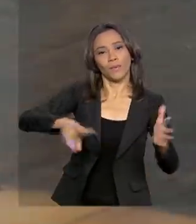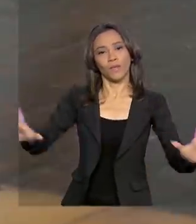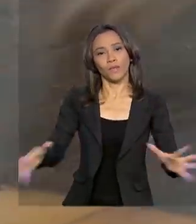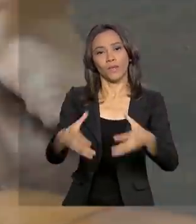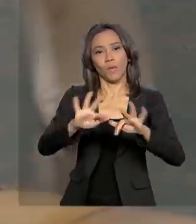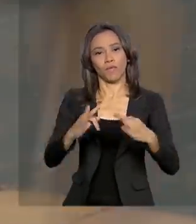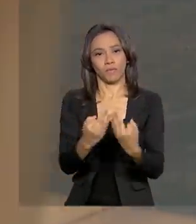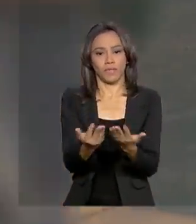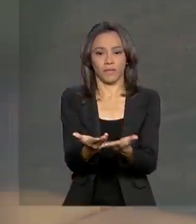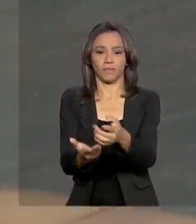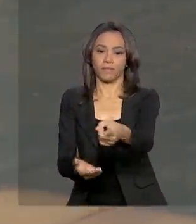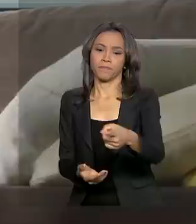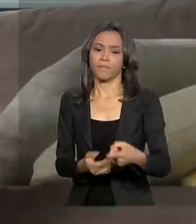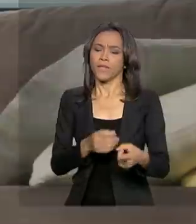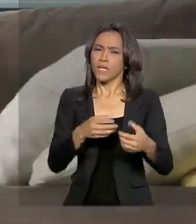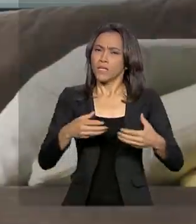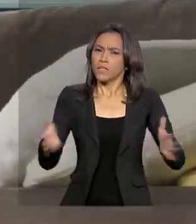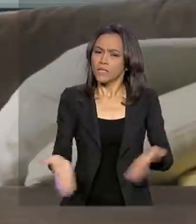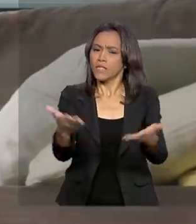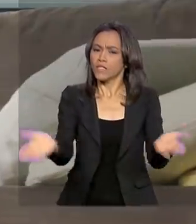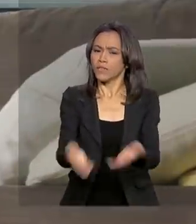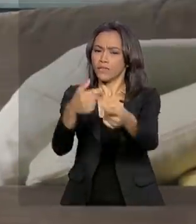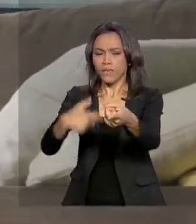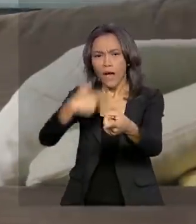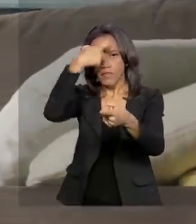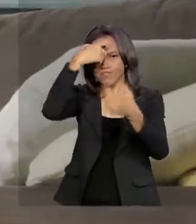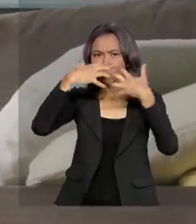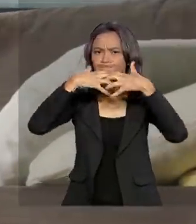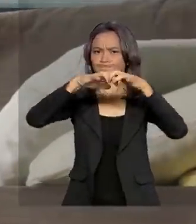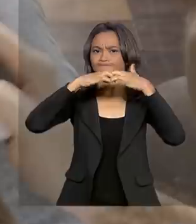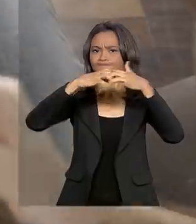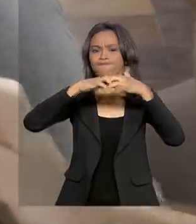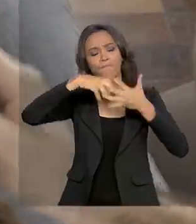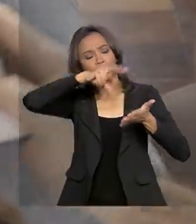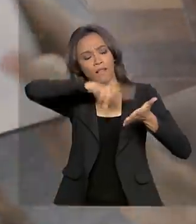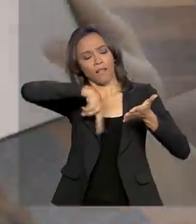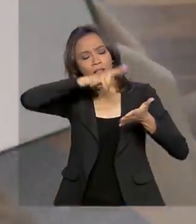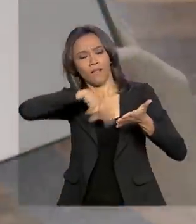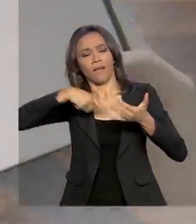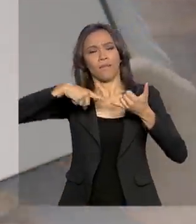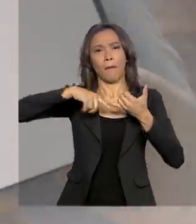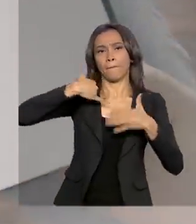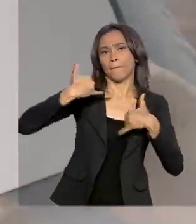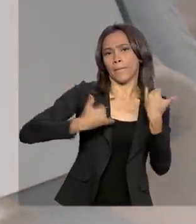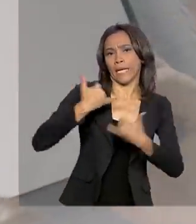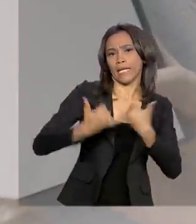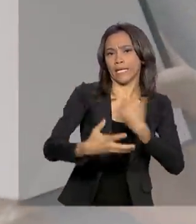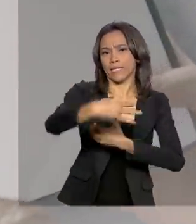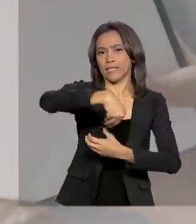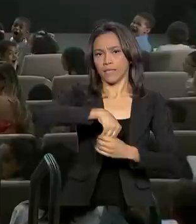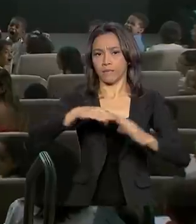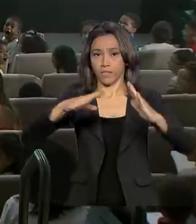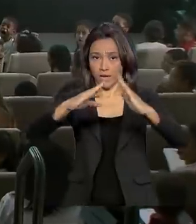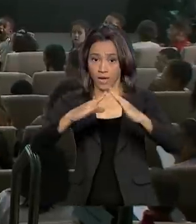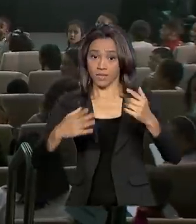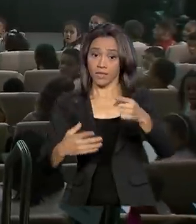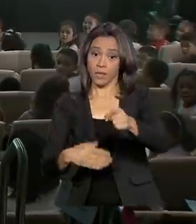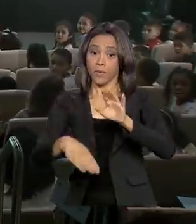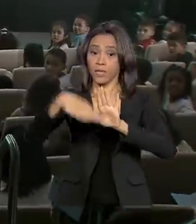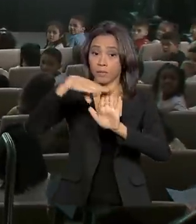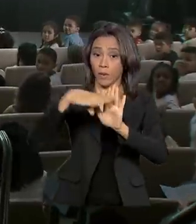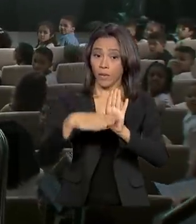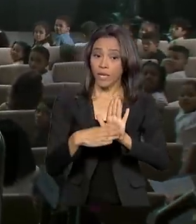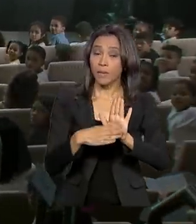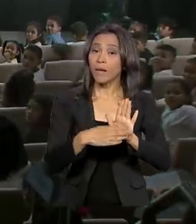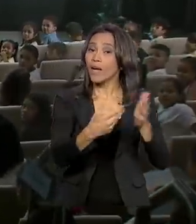Incentivar o desenvolvimento intelectual na primeira infância com leitura e brincadeiras dentro de casa. O programa Conta